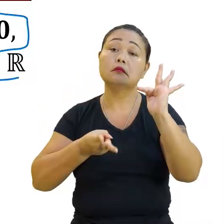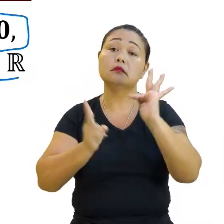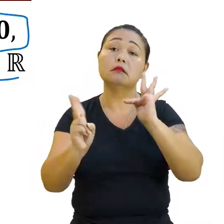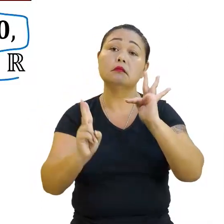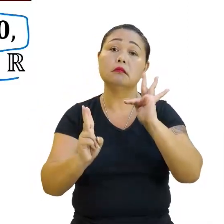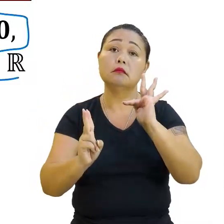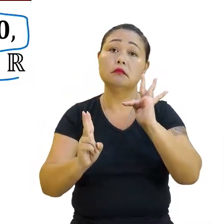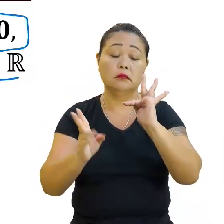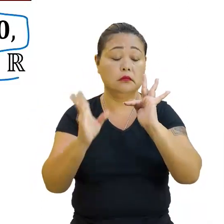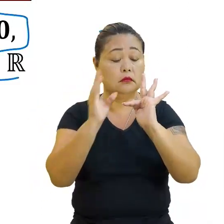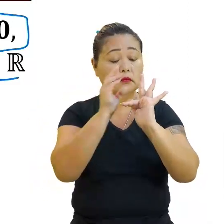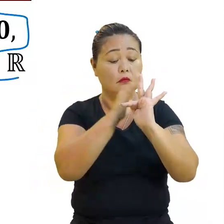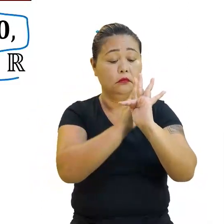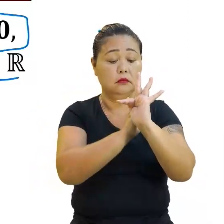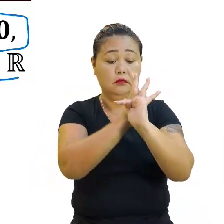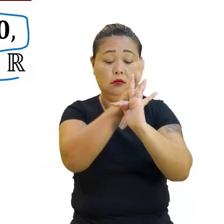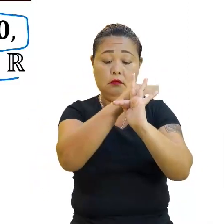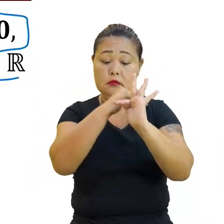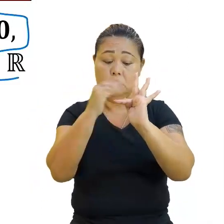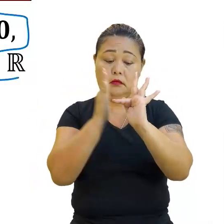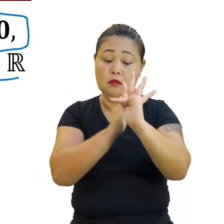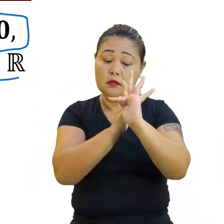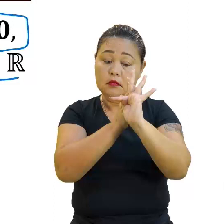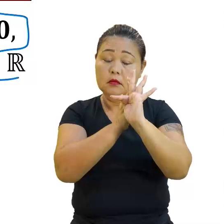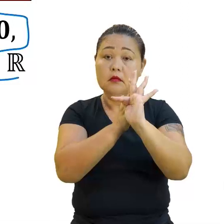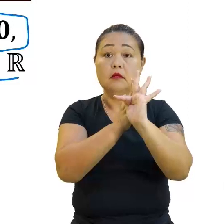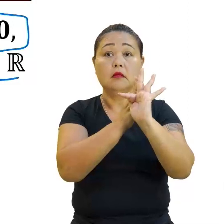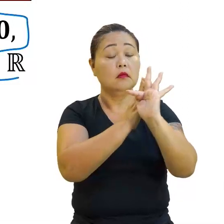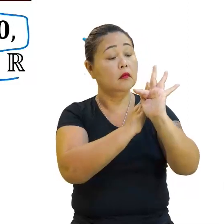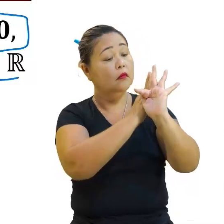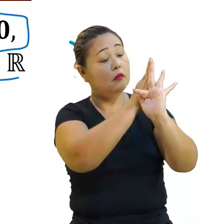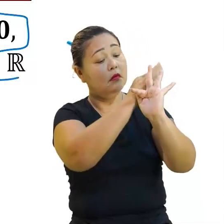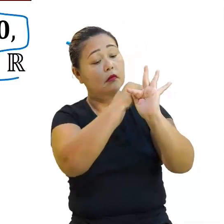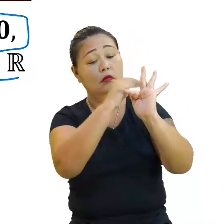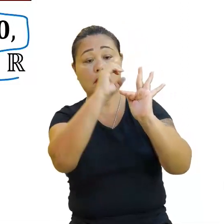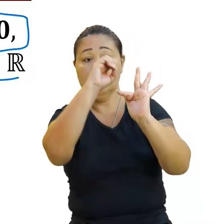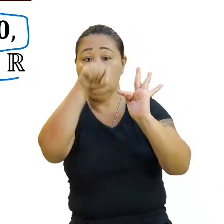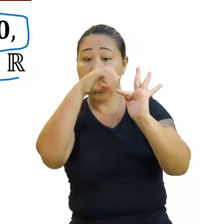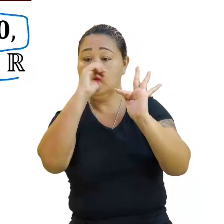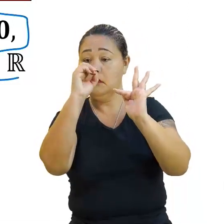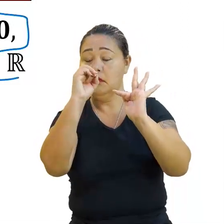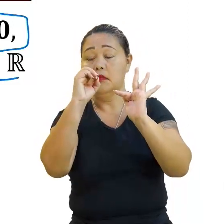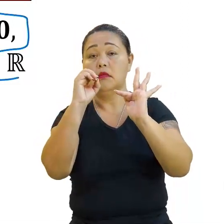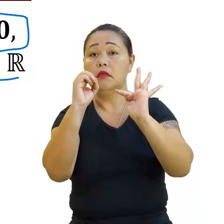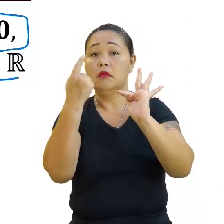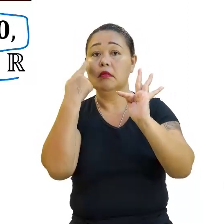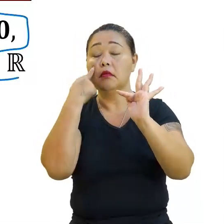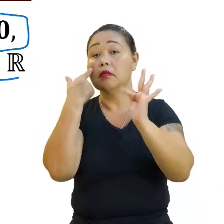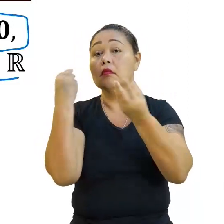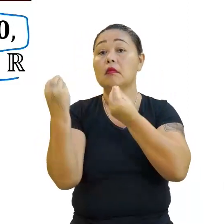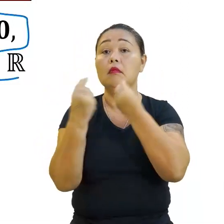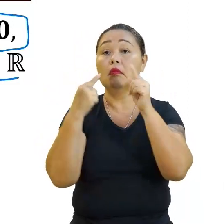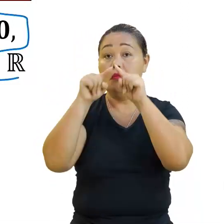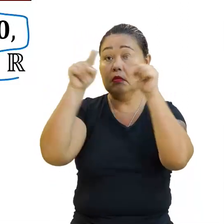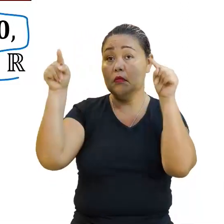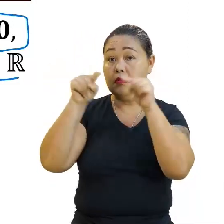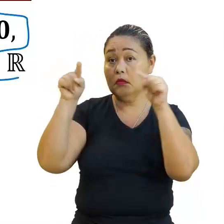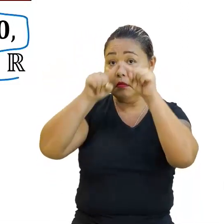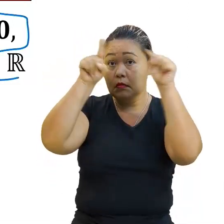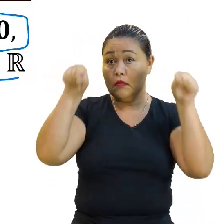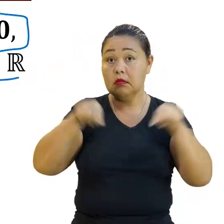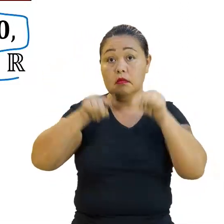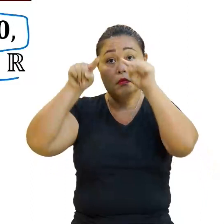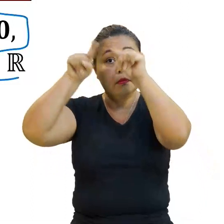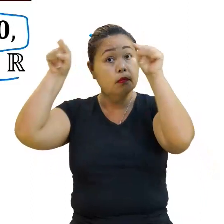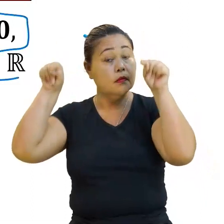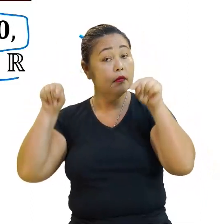pela origem, tá? E aqui a gente mostra a parte do diagrama, como que funciona, né? Então, cada um tem